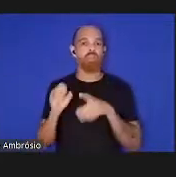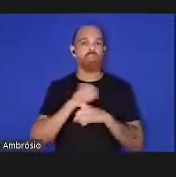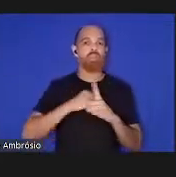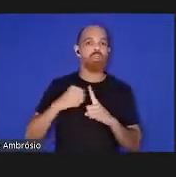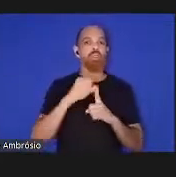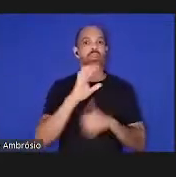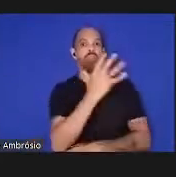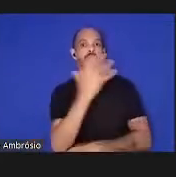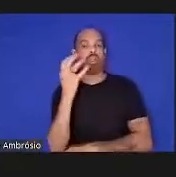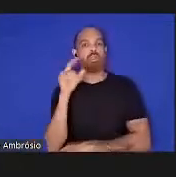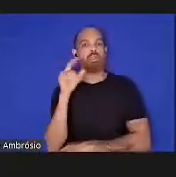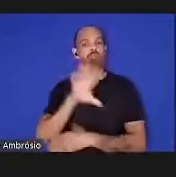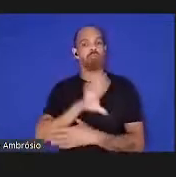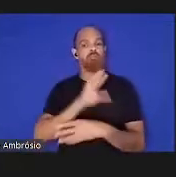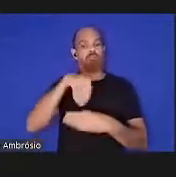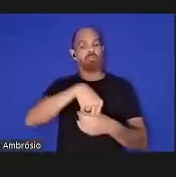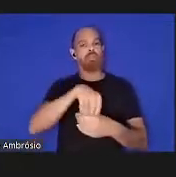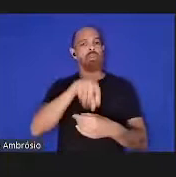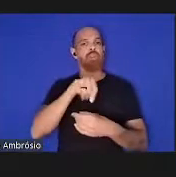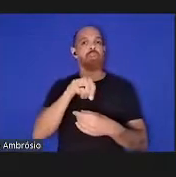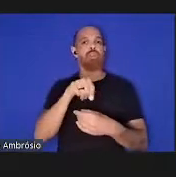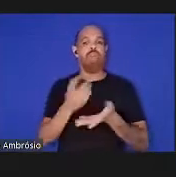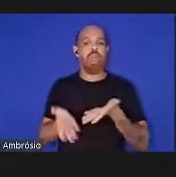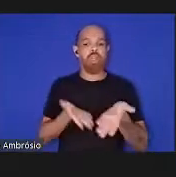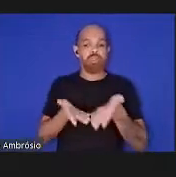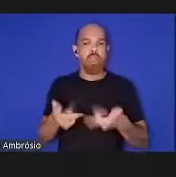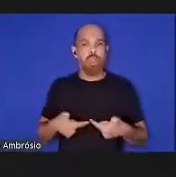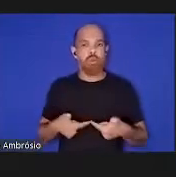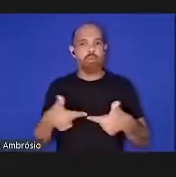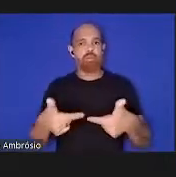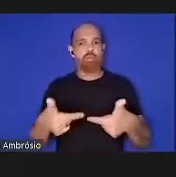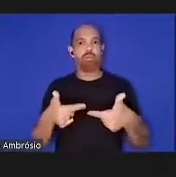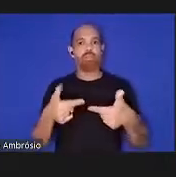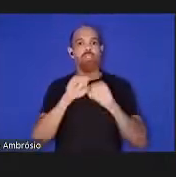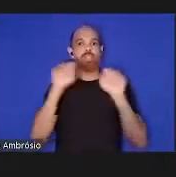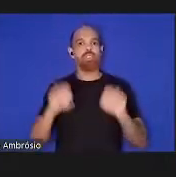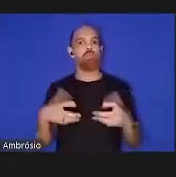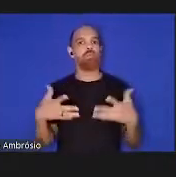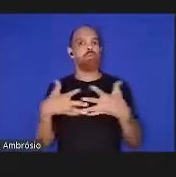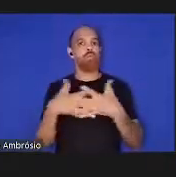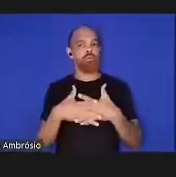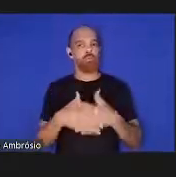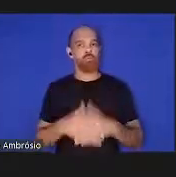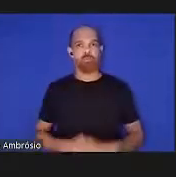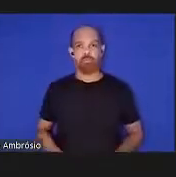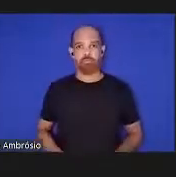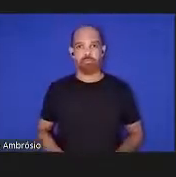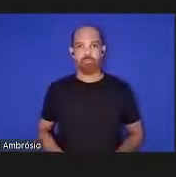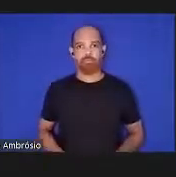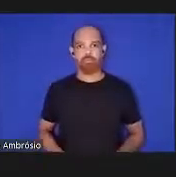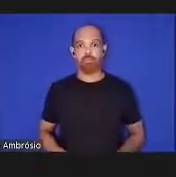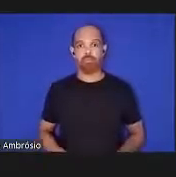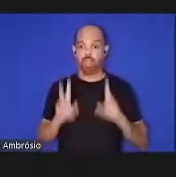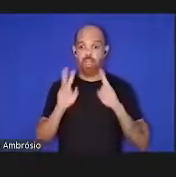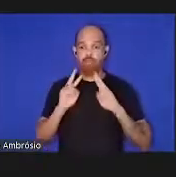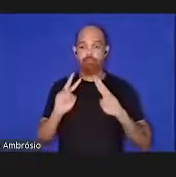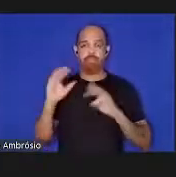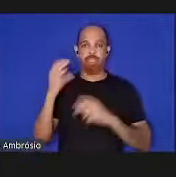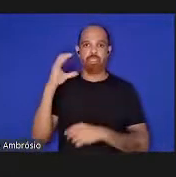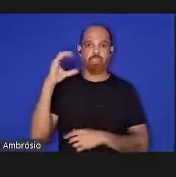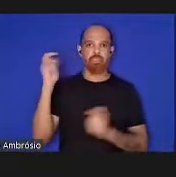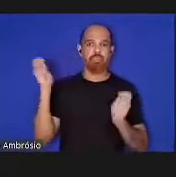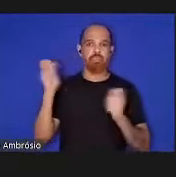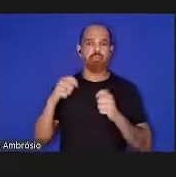e engloba iniciativas e abordagens que lidam com sistemas complexos as leis científicas deste conceito podem ser